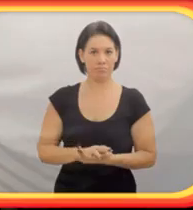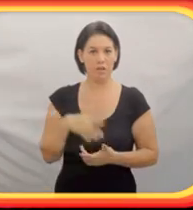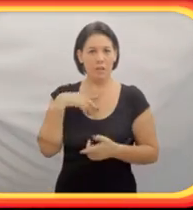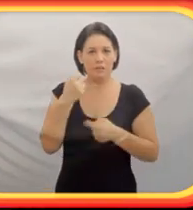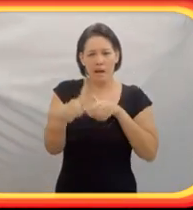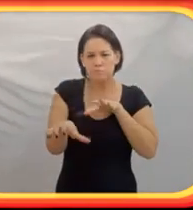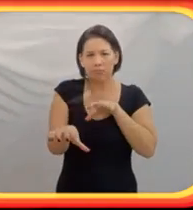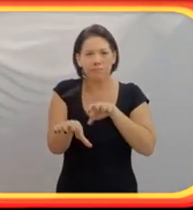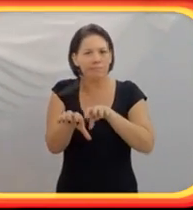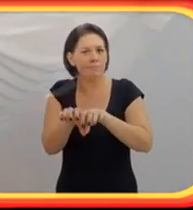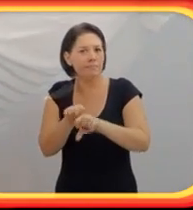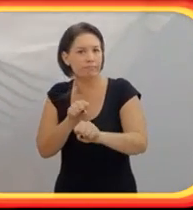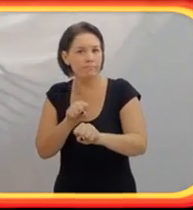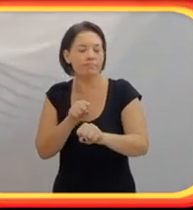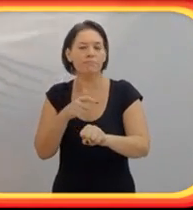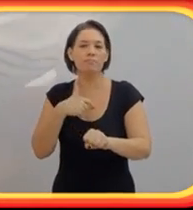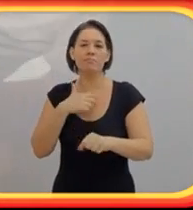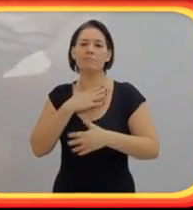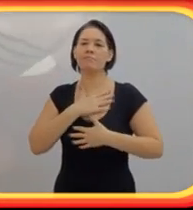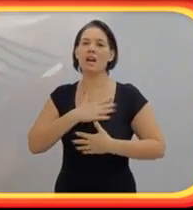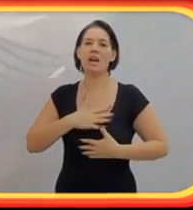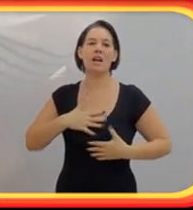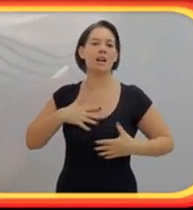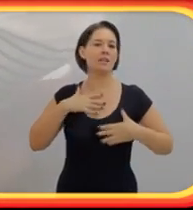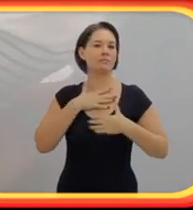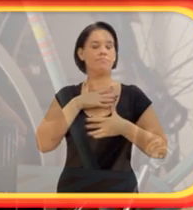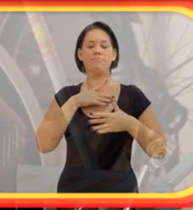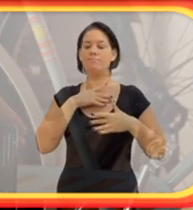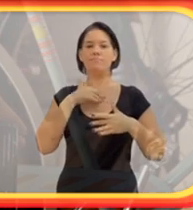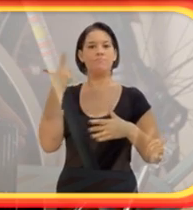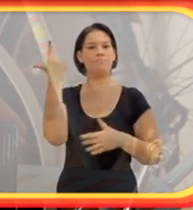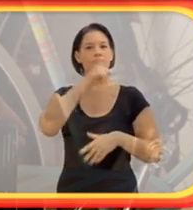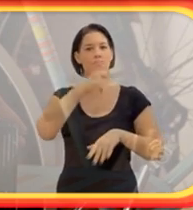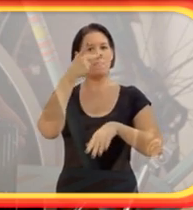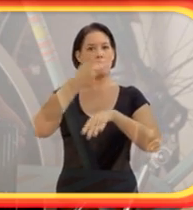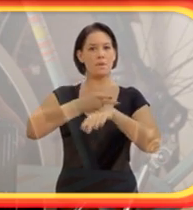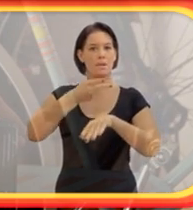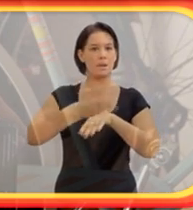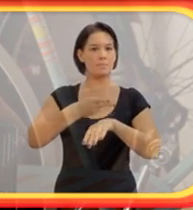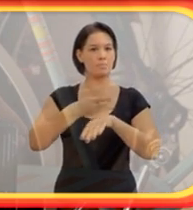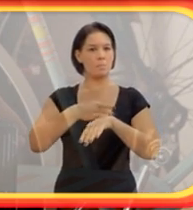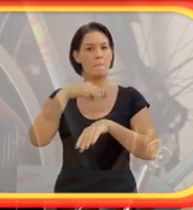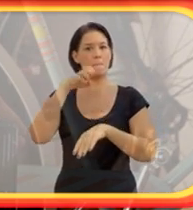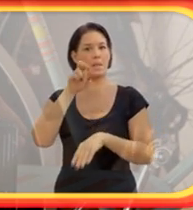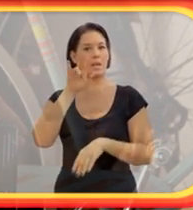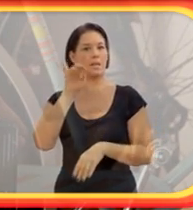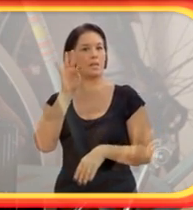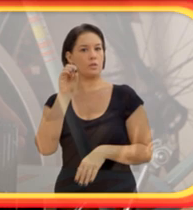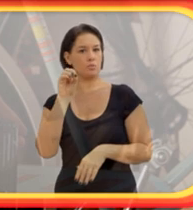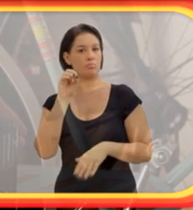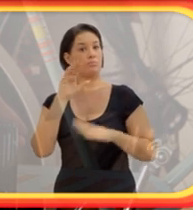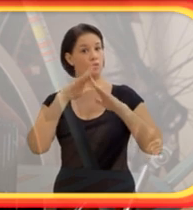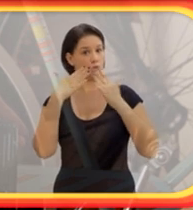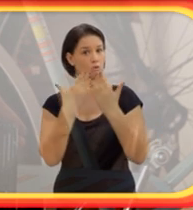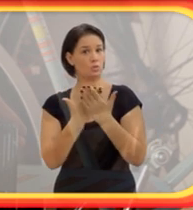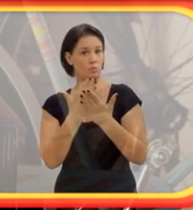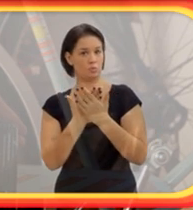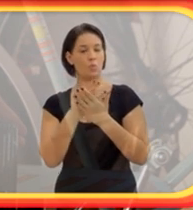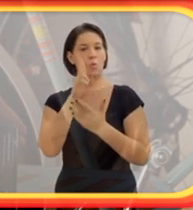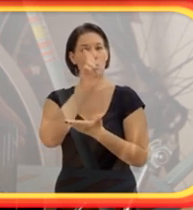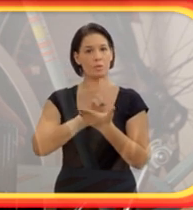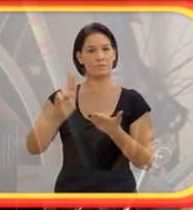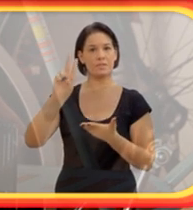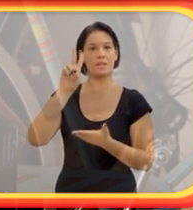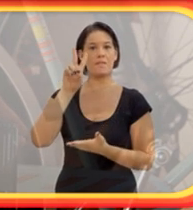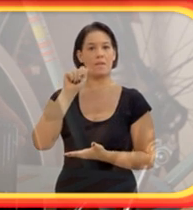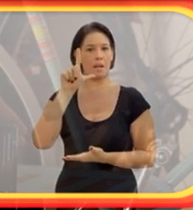cursar o curso de pedagogia. Quando eu estava no término, me formando, eu tive a felicidade